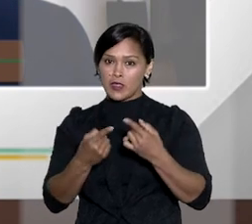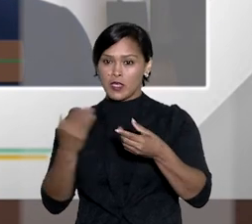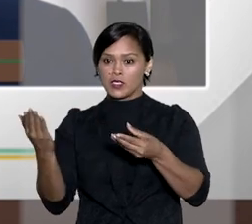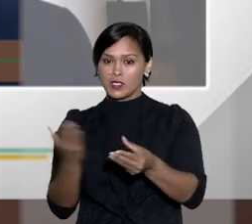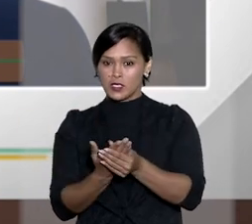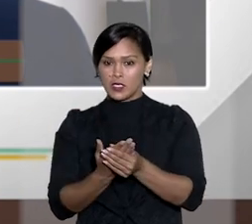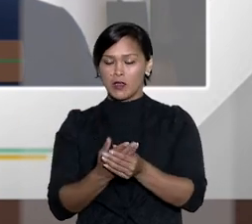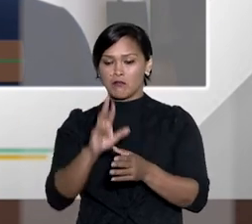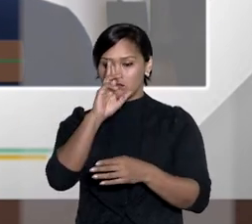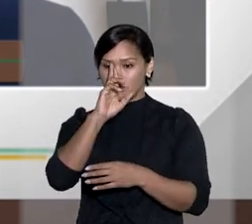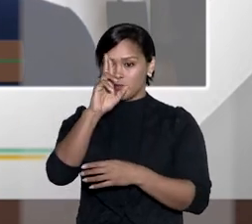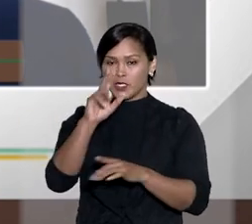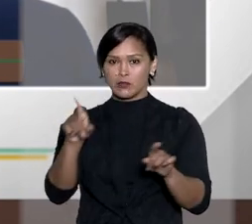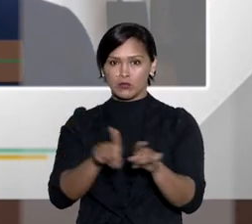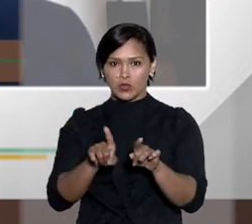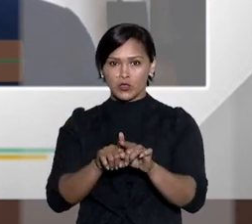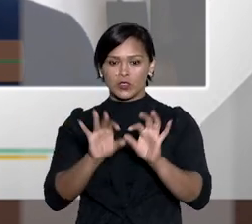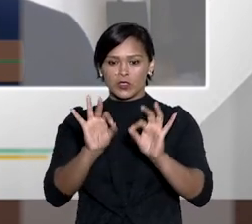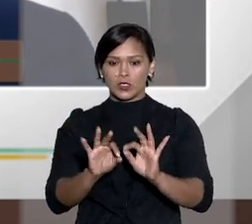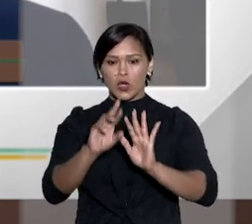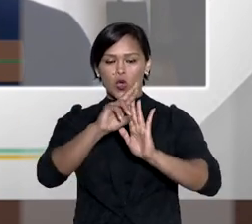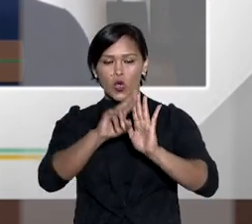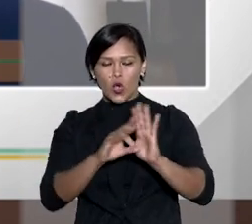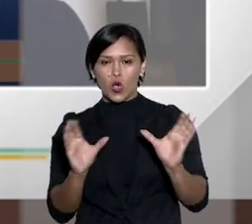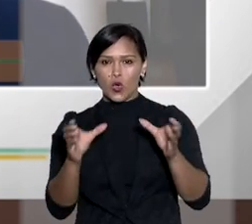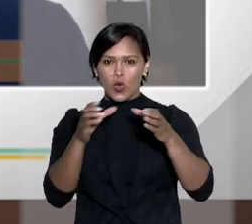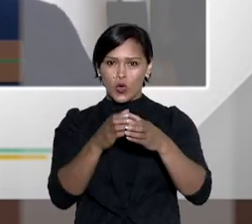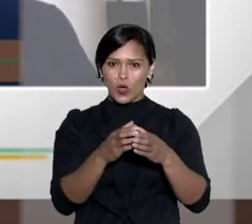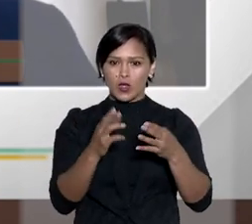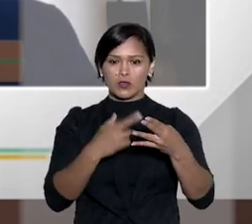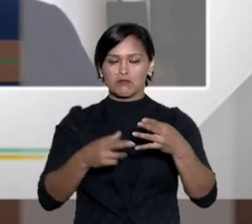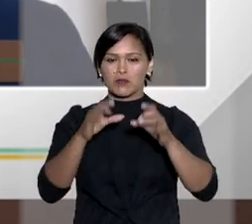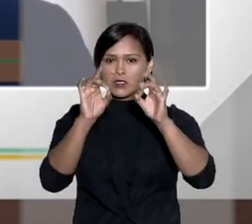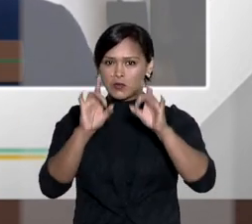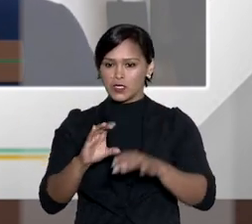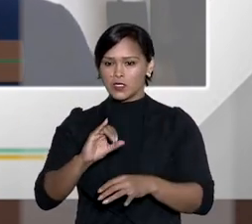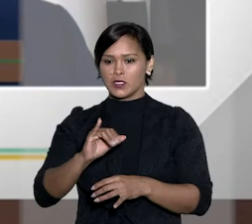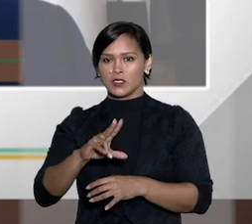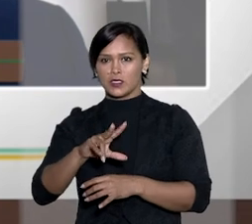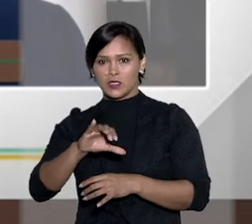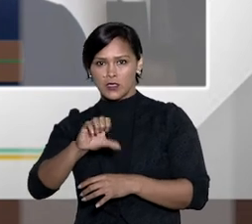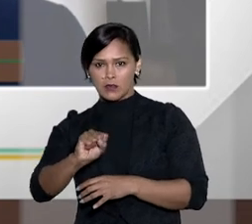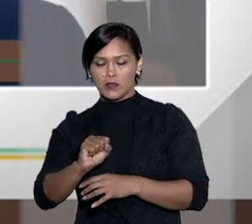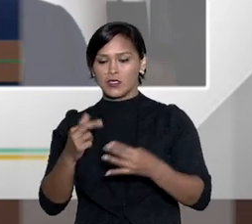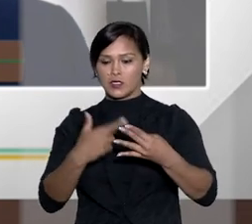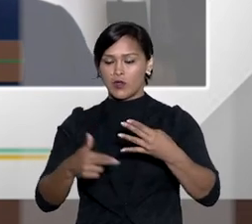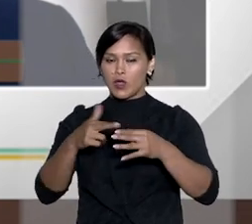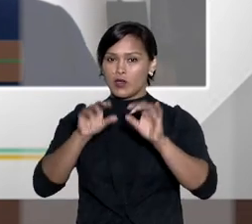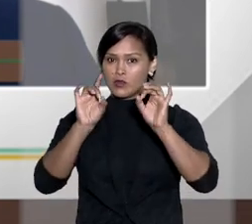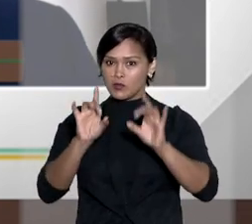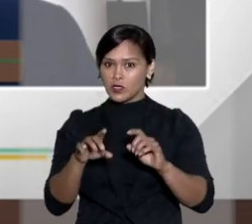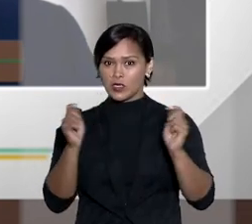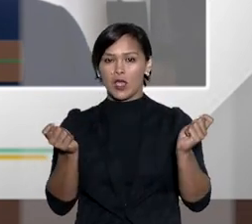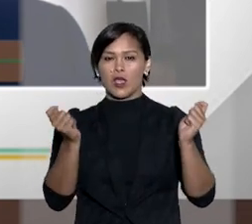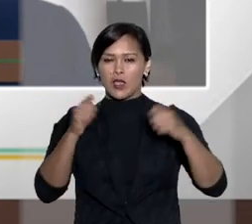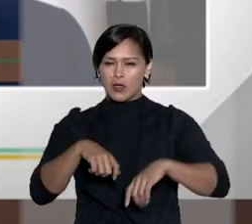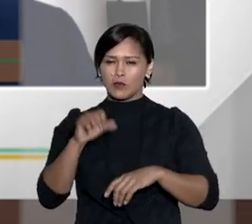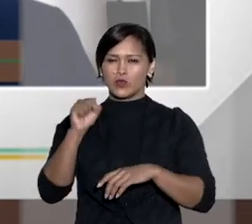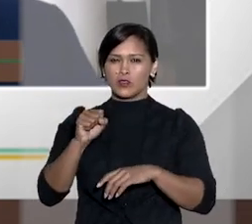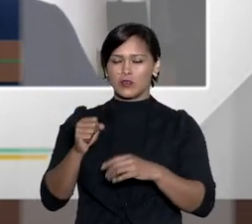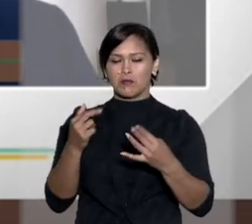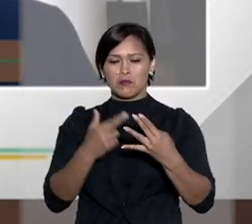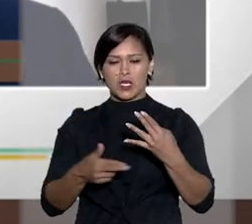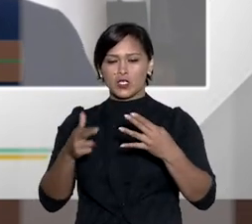um juiz de primeiro grau nas causas de sua alçada ou por turmas recursais dos juizados especiais cíveis